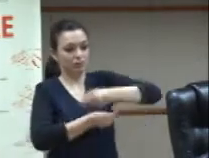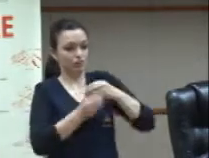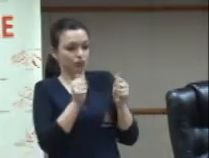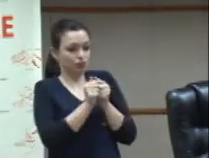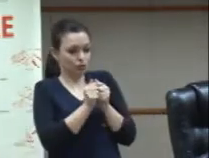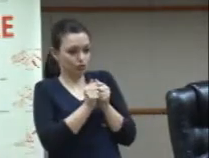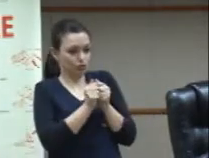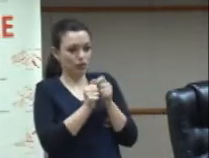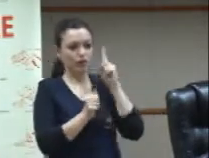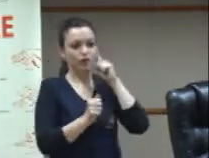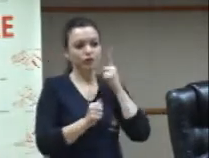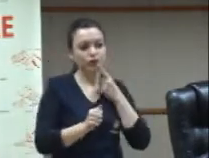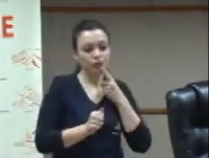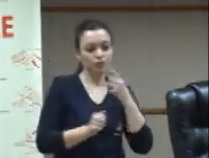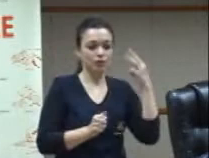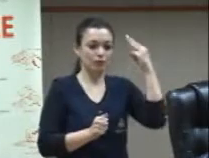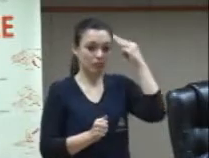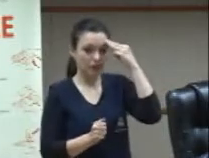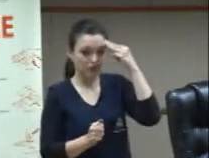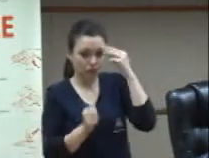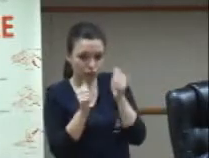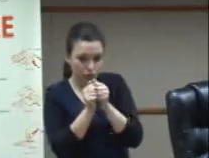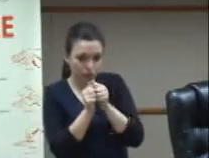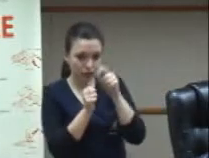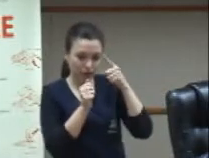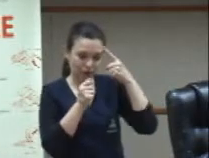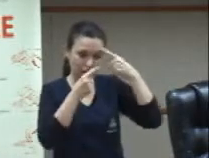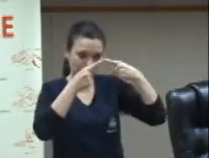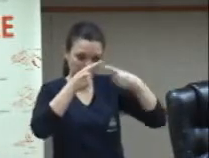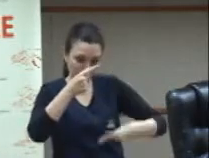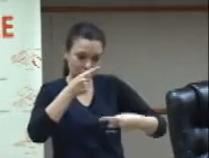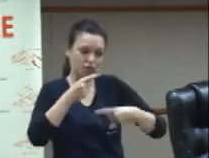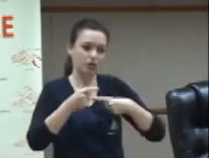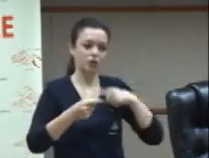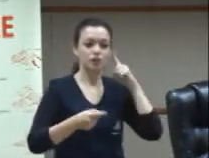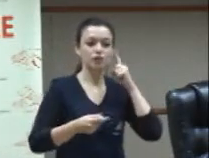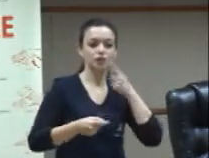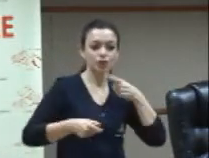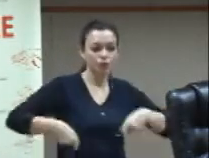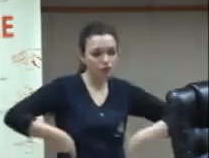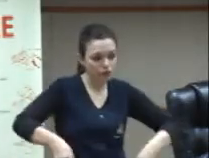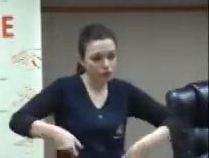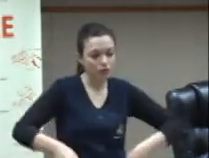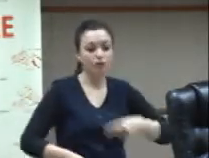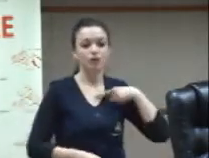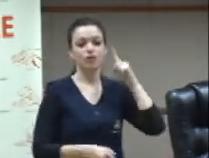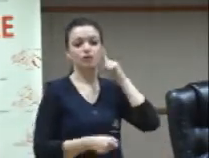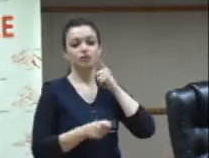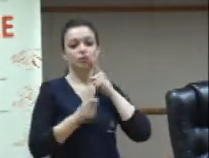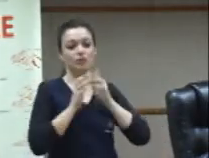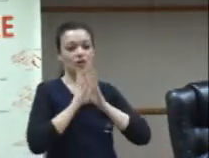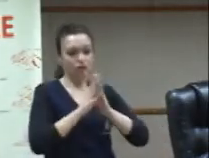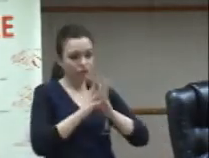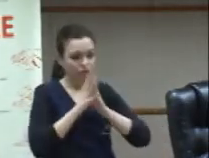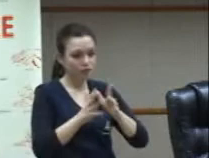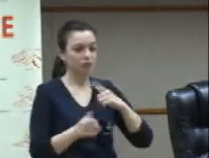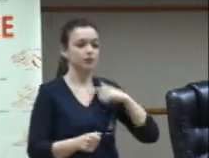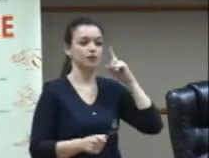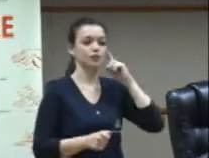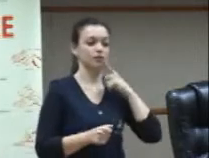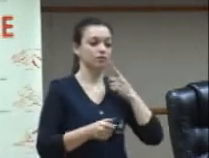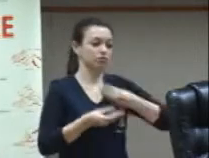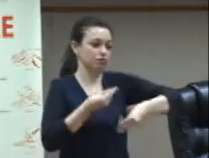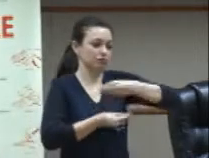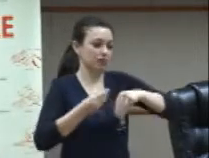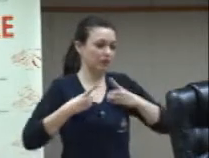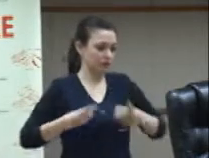mentais hemiplégico tetraplégico paraplégico etc com autismo né e que nós temos que saber como lidar com